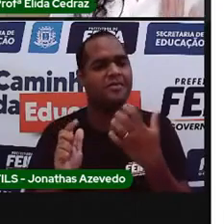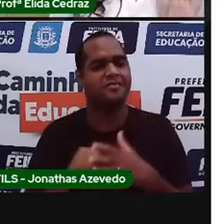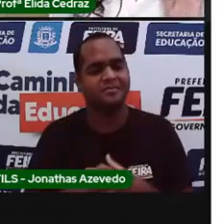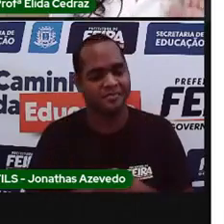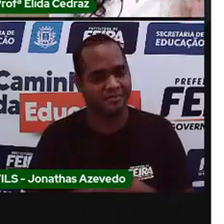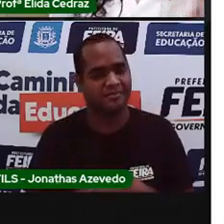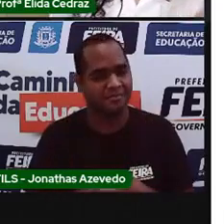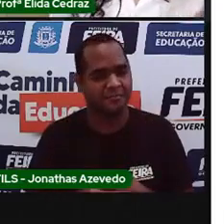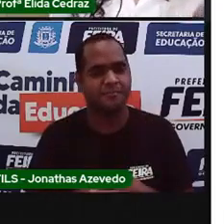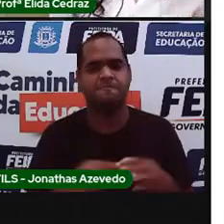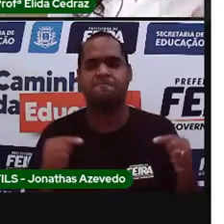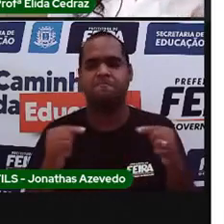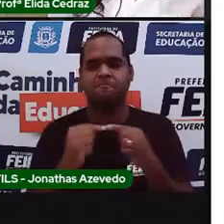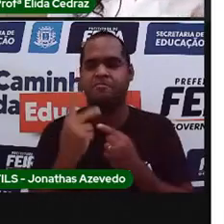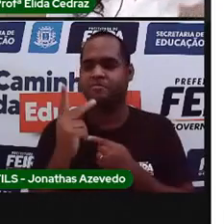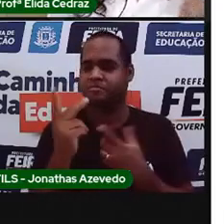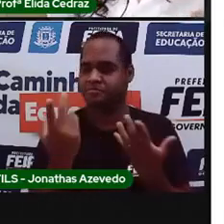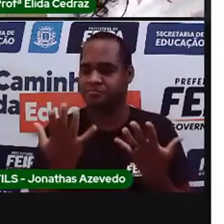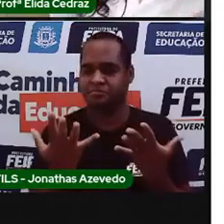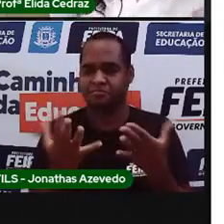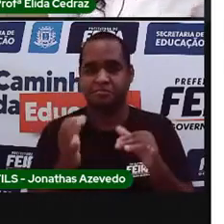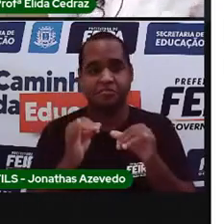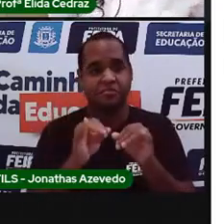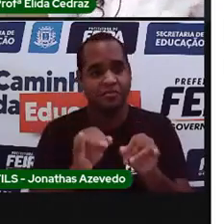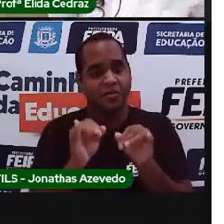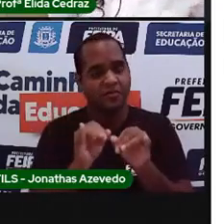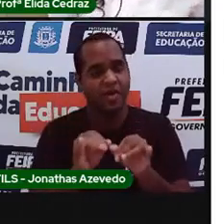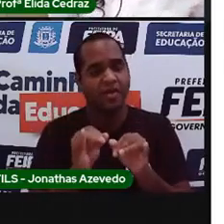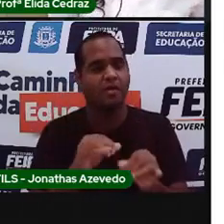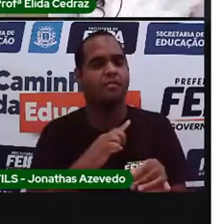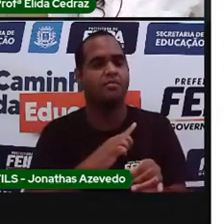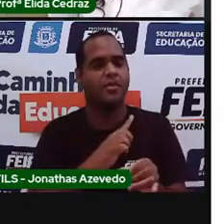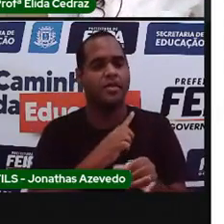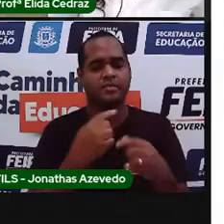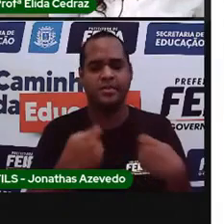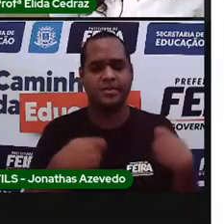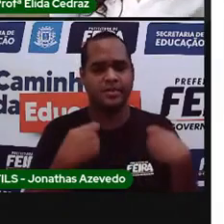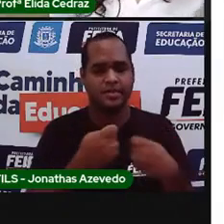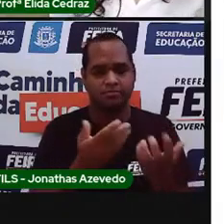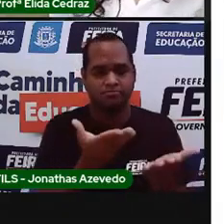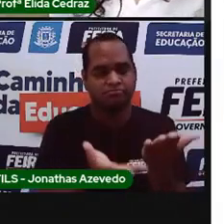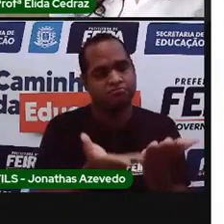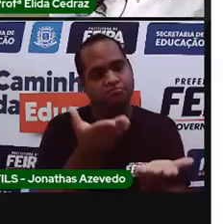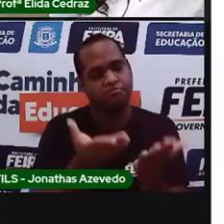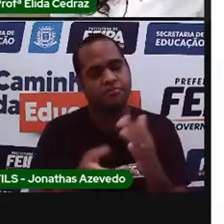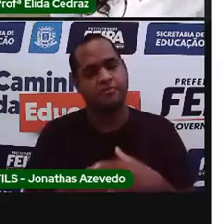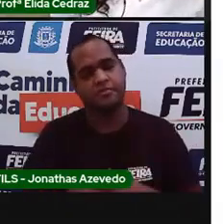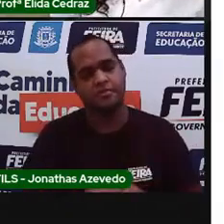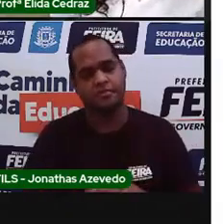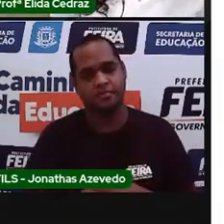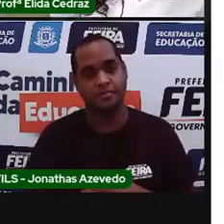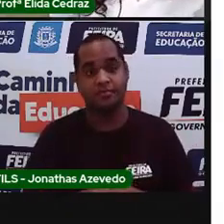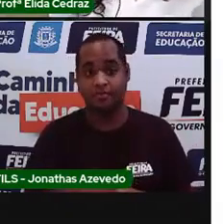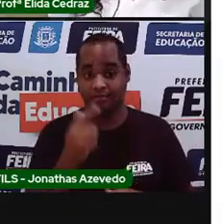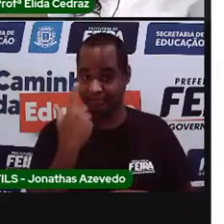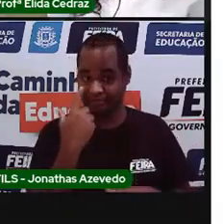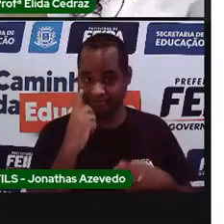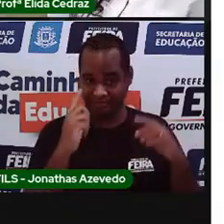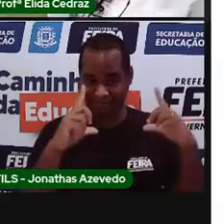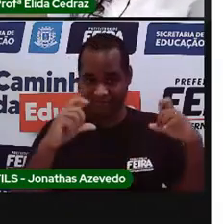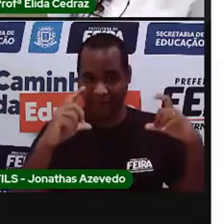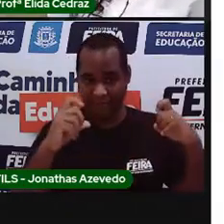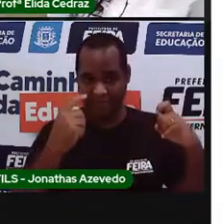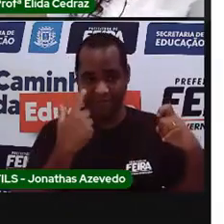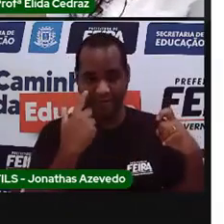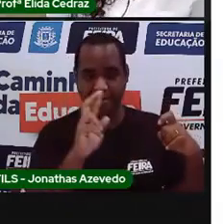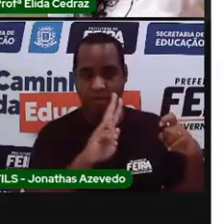O que é que tem no mercado que passa por uma balança? Eu vou colocar as imagens e você